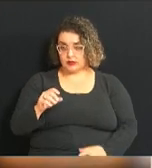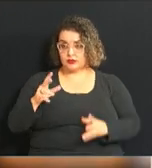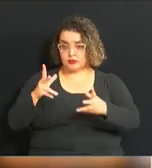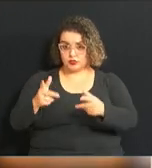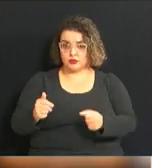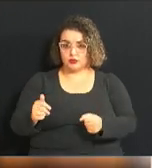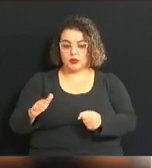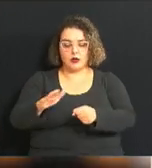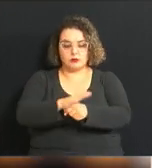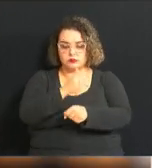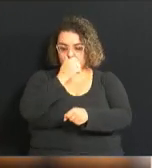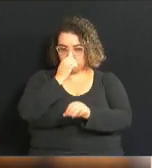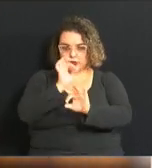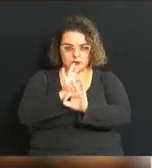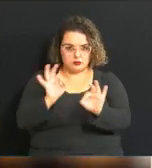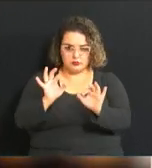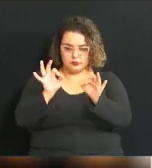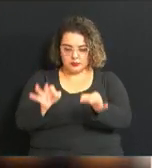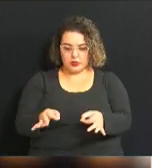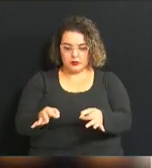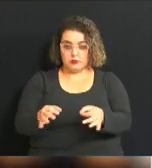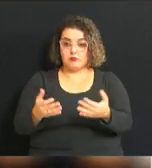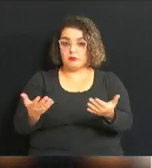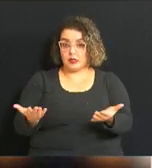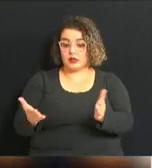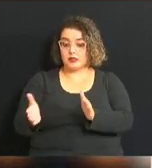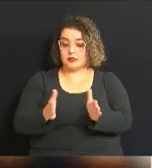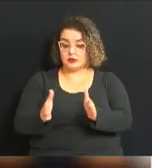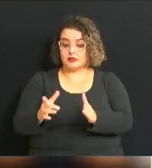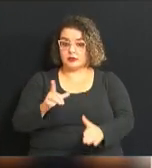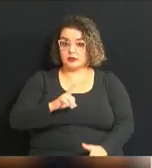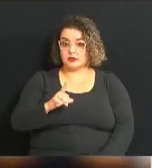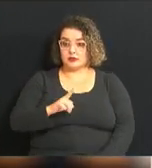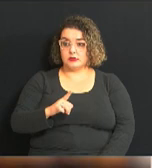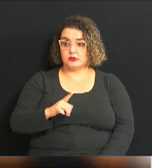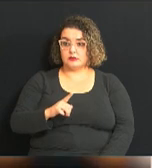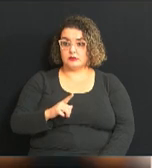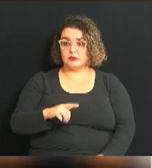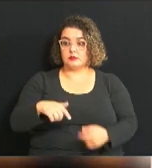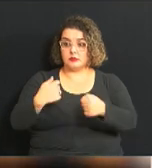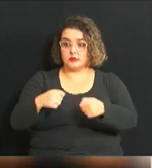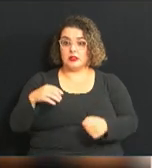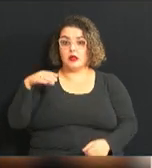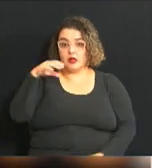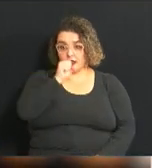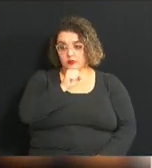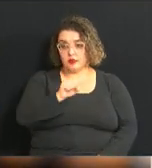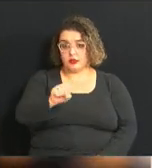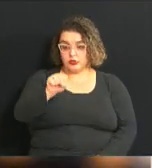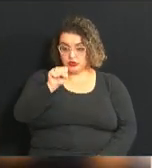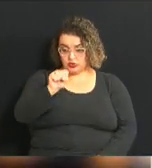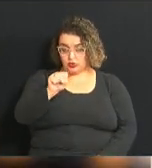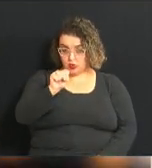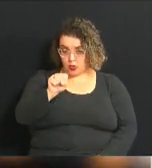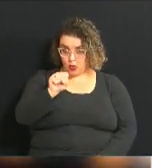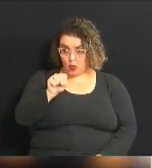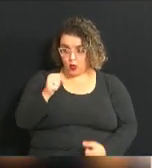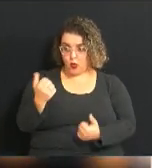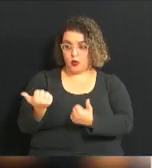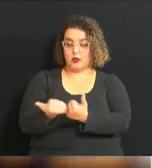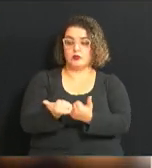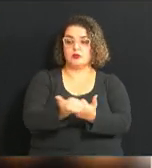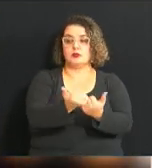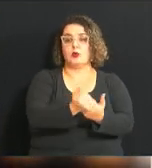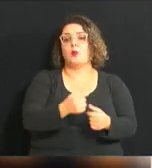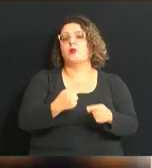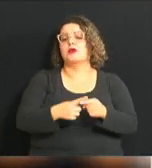preenchidos. Mas, atualmente, nós temos a necessidade de preenchimento imediato de oito cargos. Por que de oito cargos?